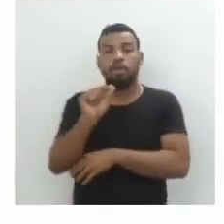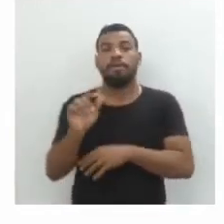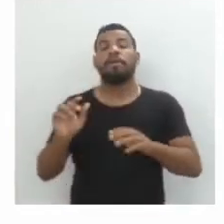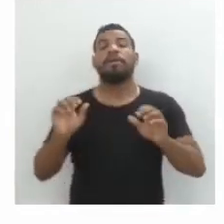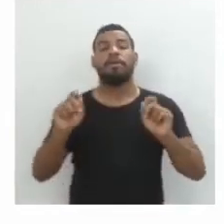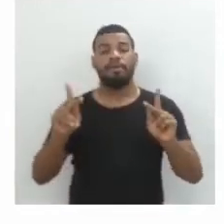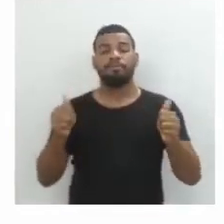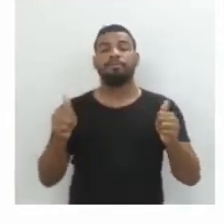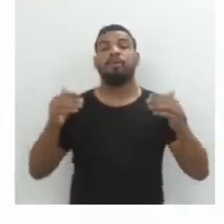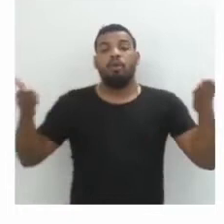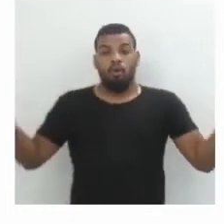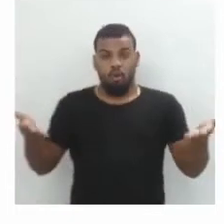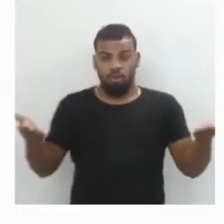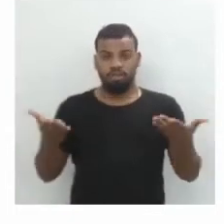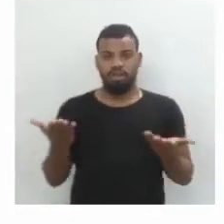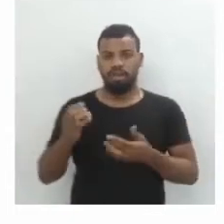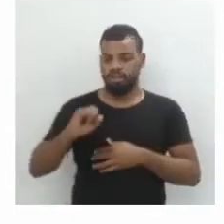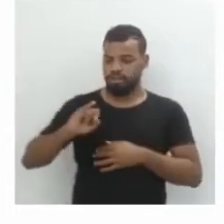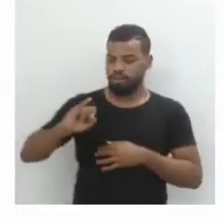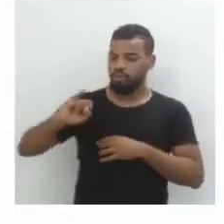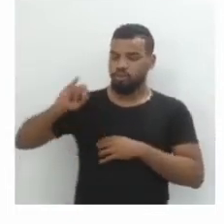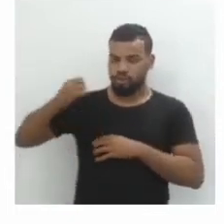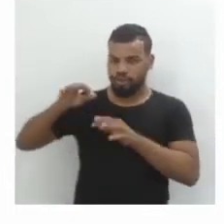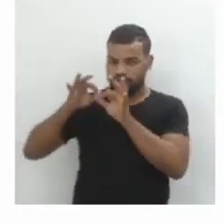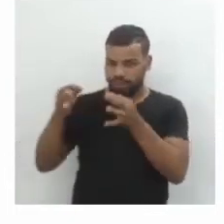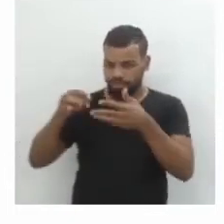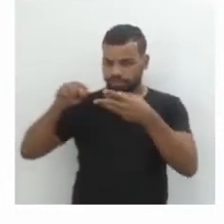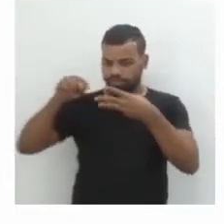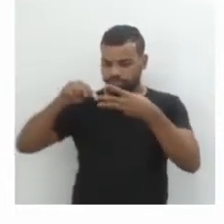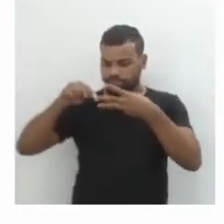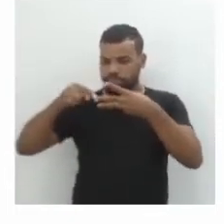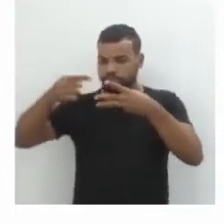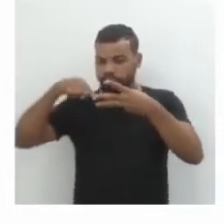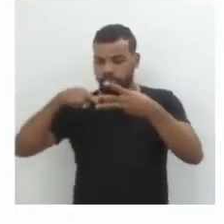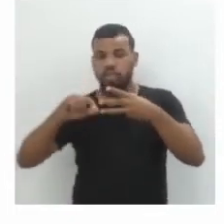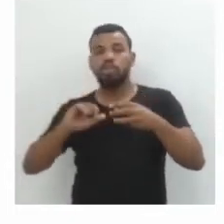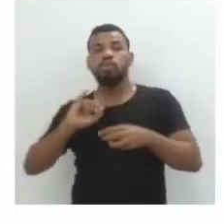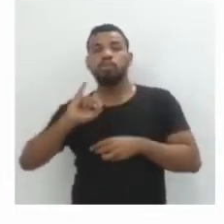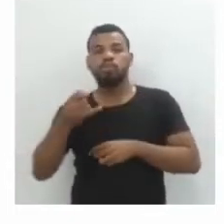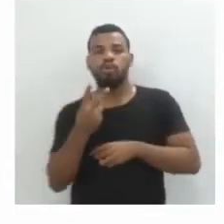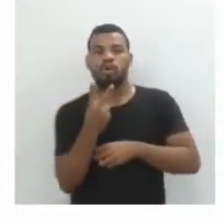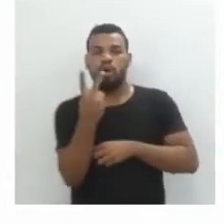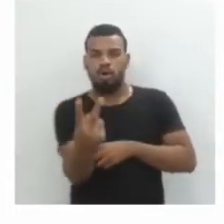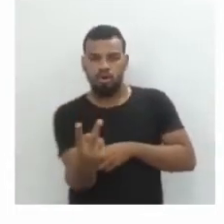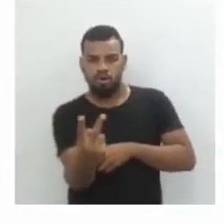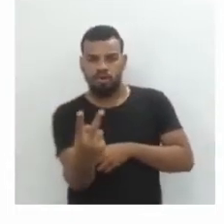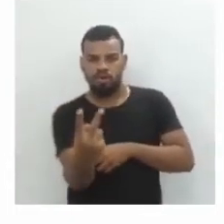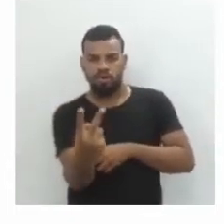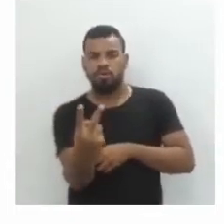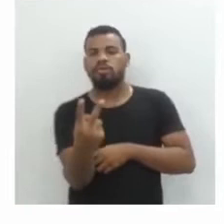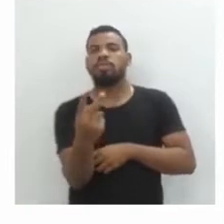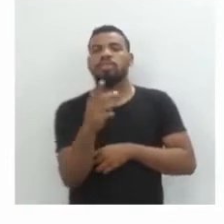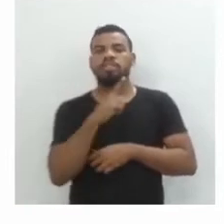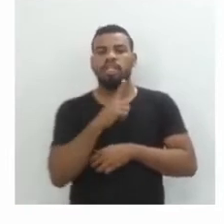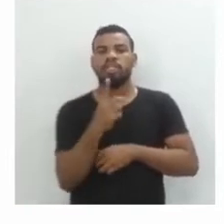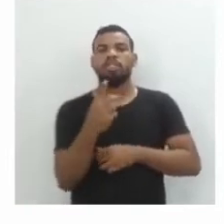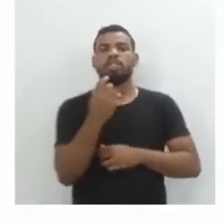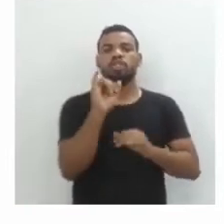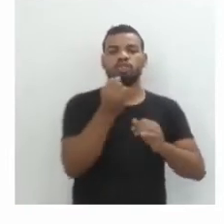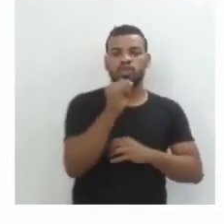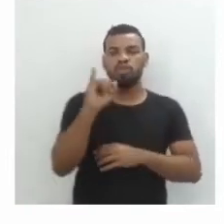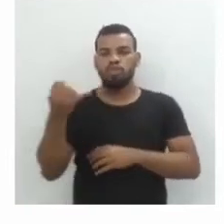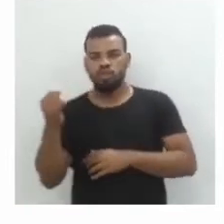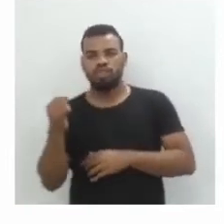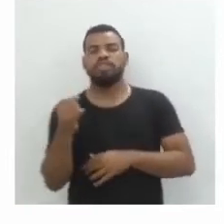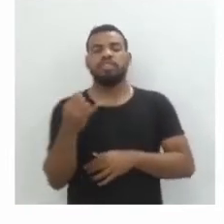continuidade a juros simples também trabalhando agora com juros compostos e ver um pouquinho qual é a diferença entre juros